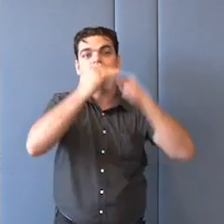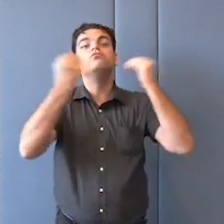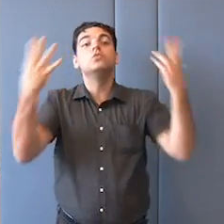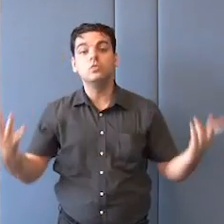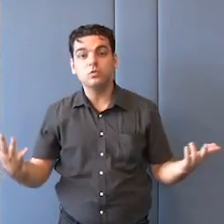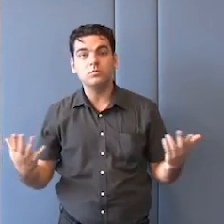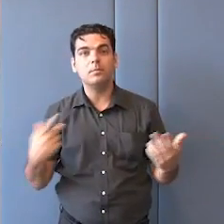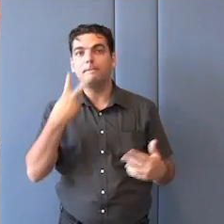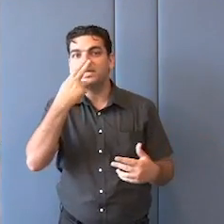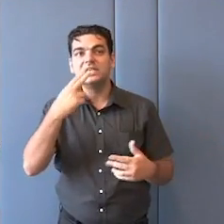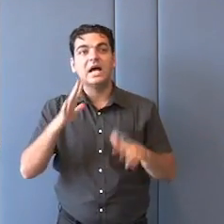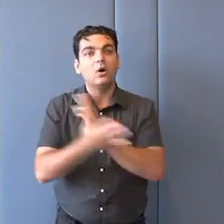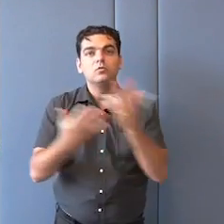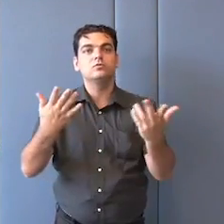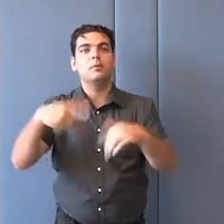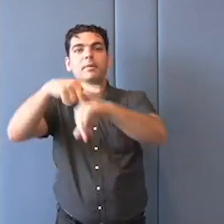uma ordem internacional